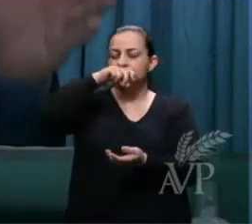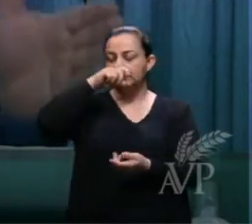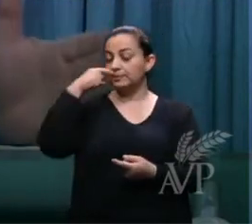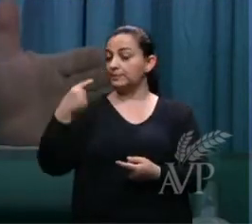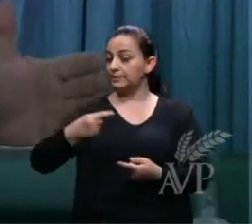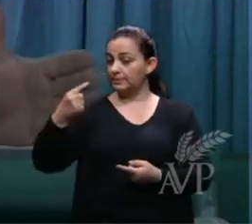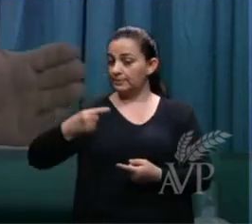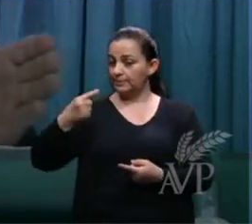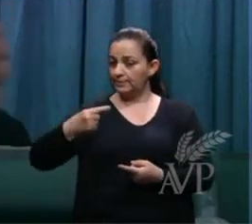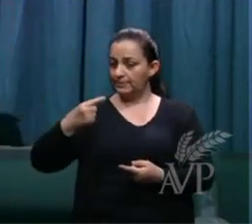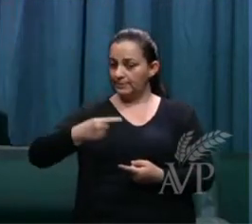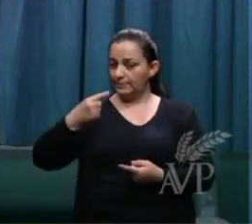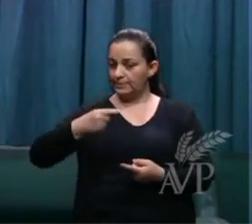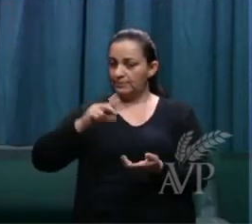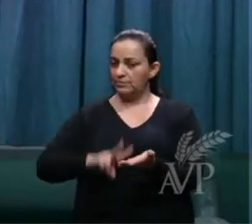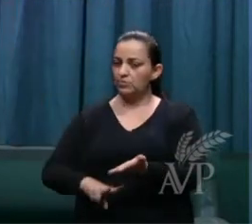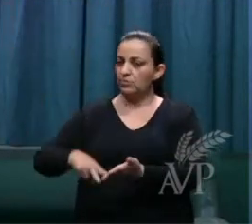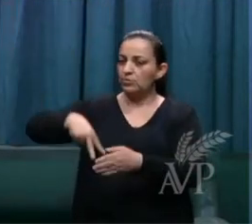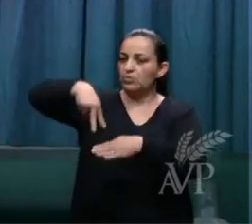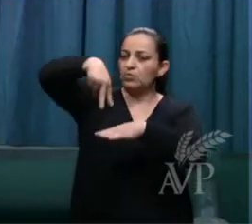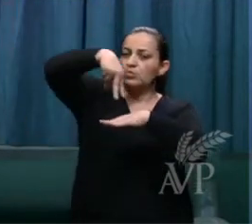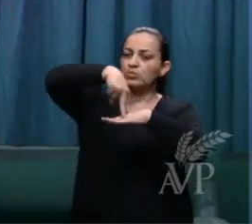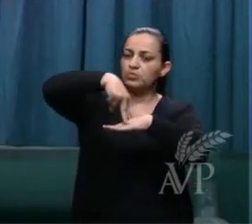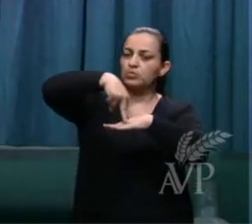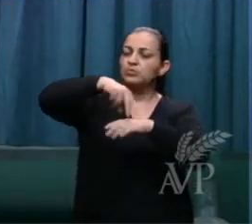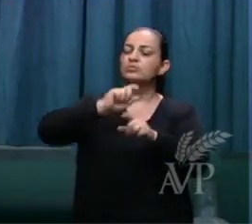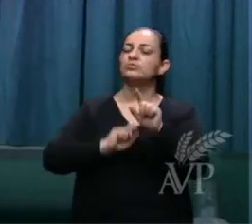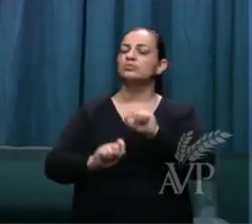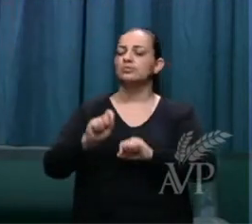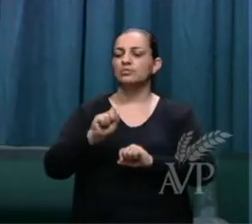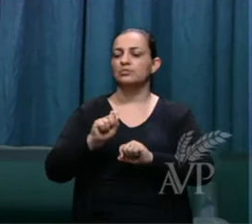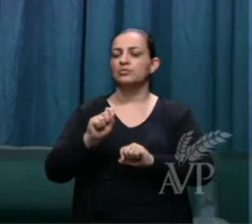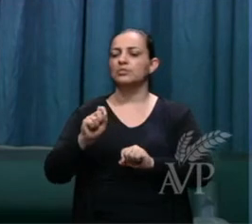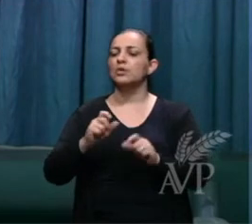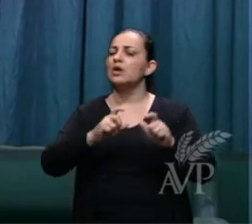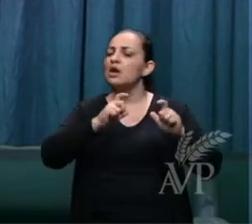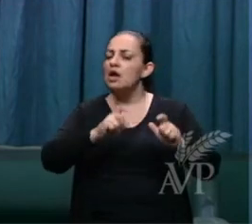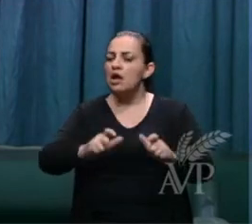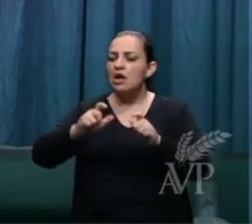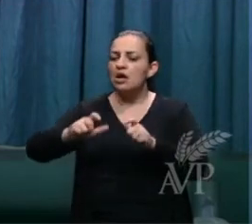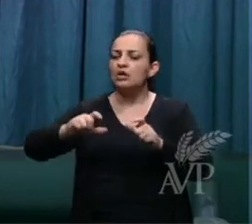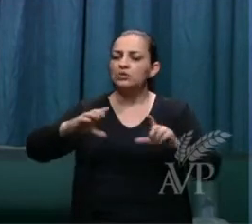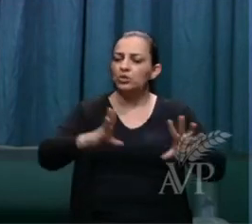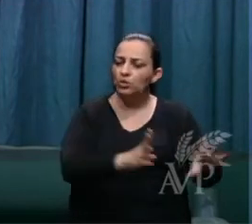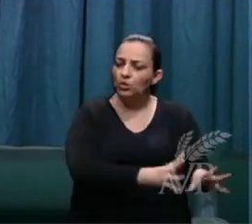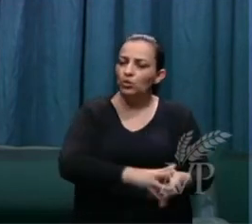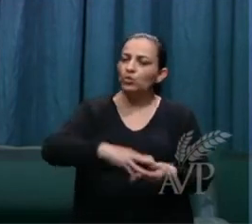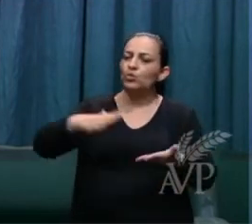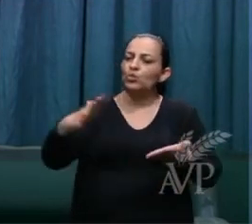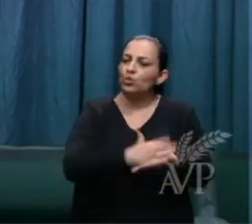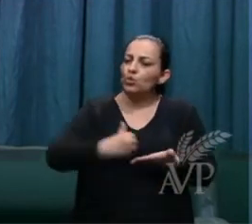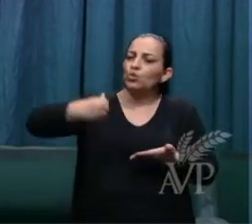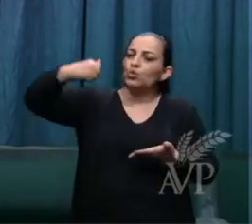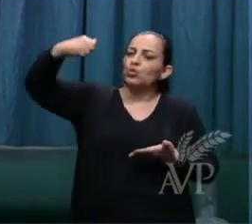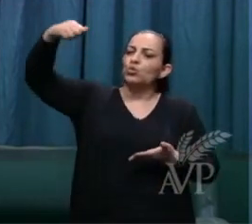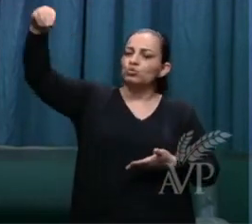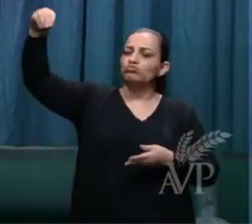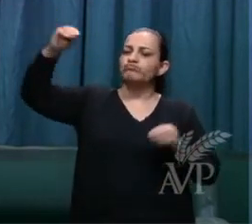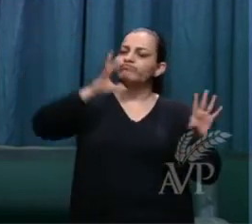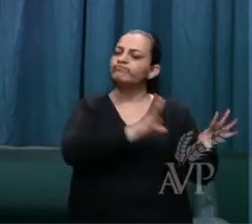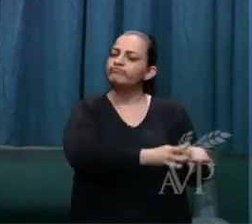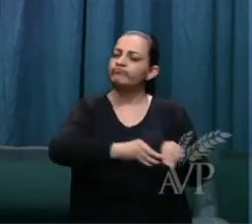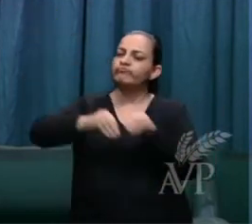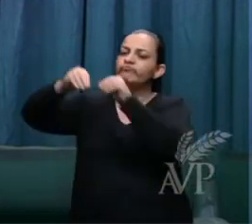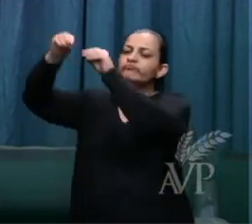ressurreição que é onde subirá noiva e bem aventurado